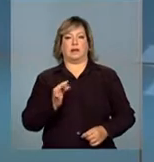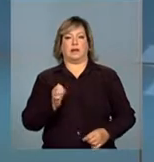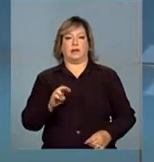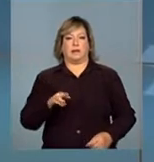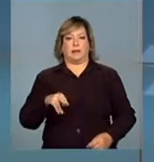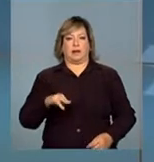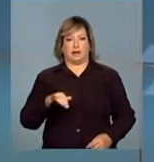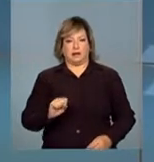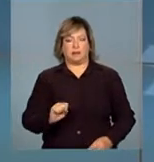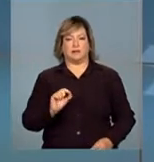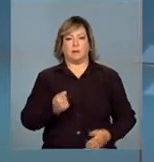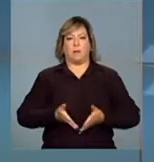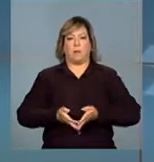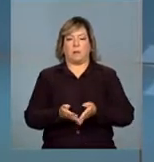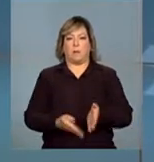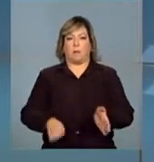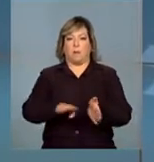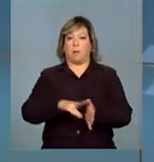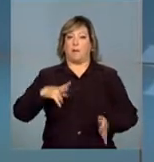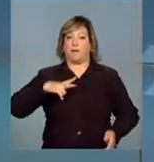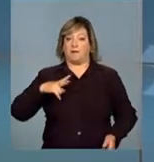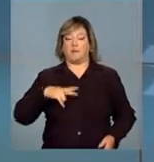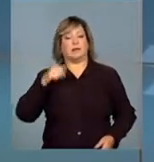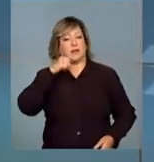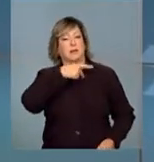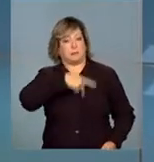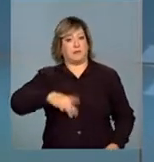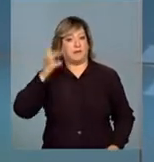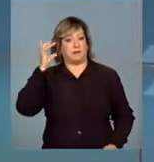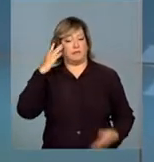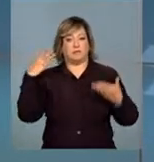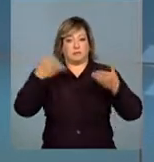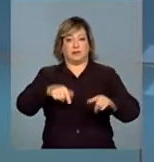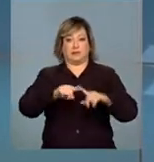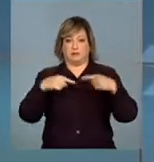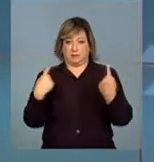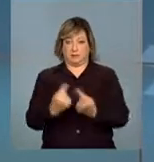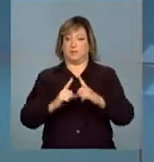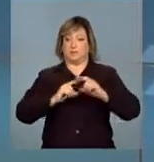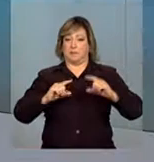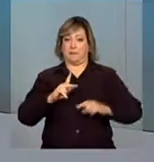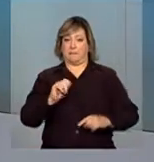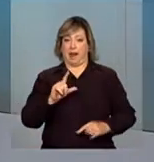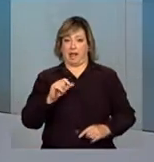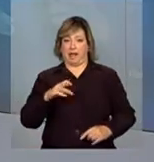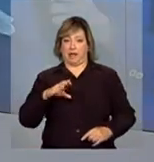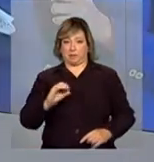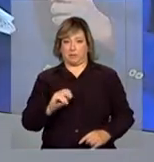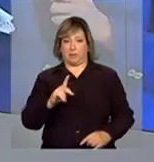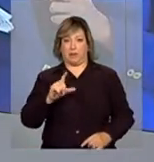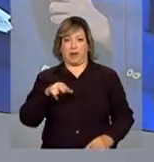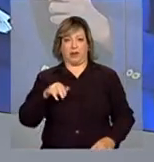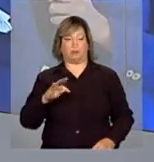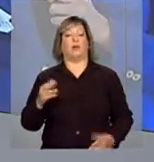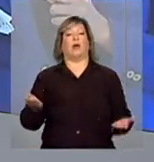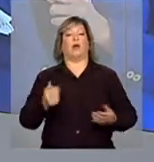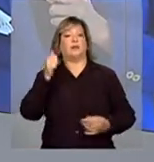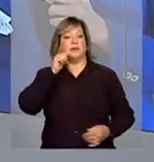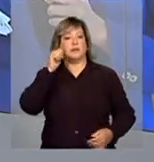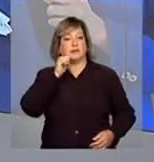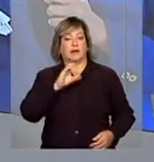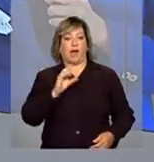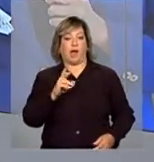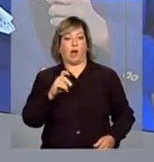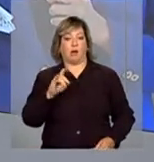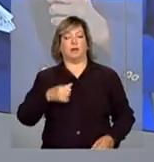privados. A presidenta Adima Rousseff participa da cerimônia no Palácio do Planalto. Vamos até lá ao vivo. A repórter Carolina